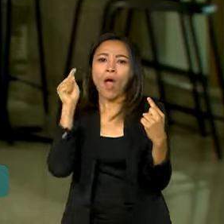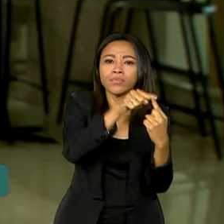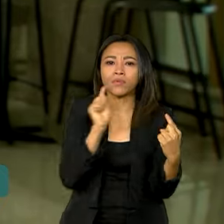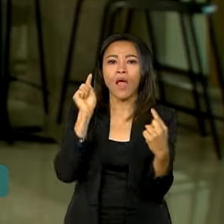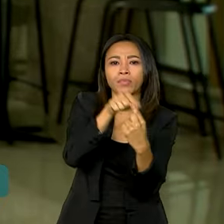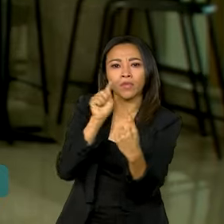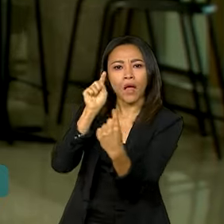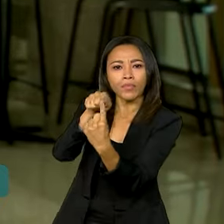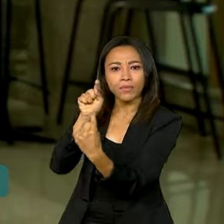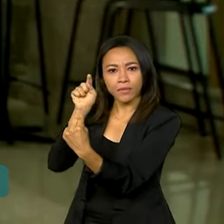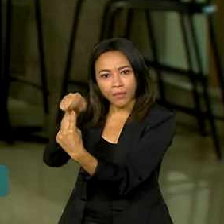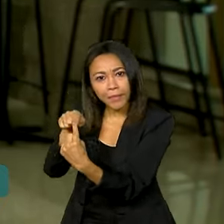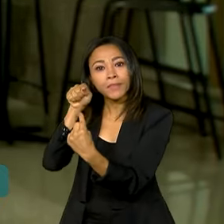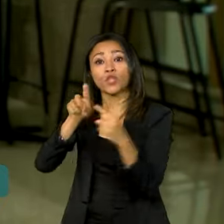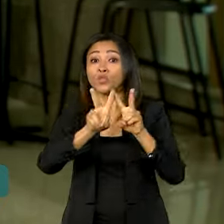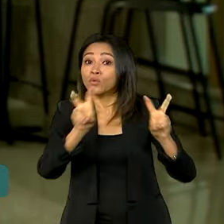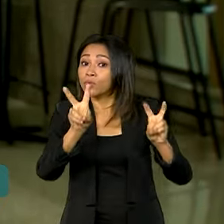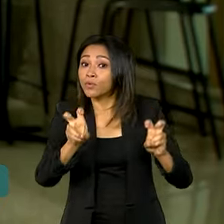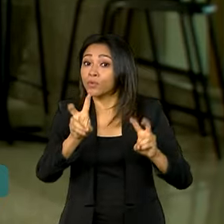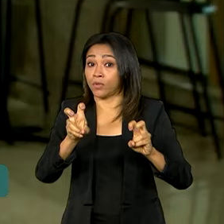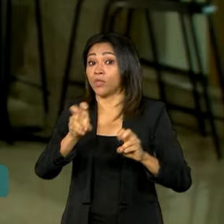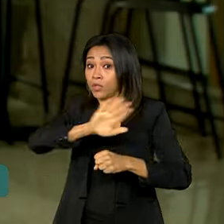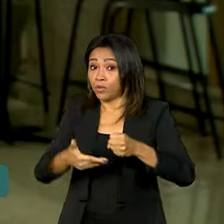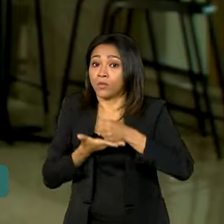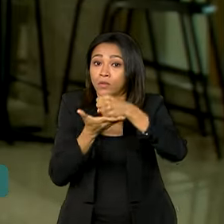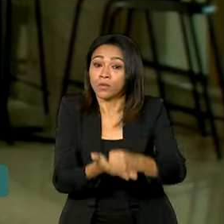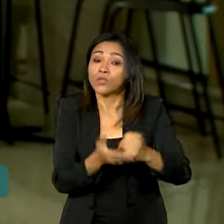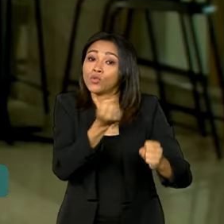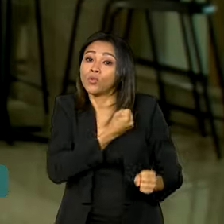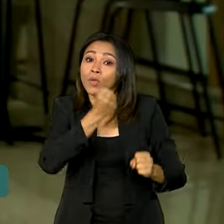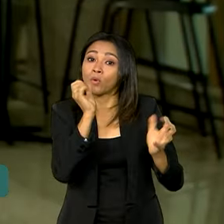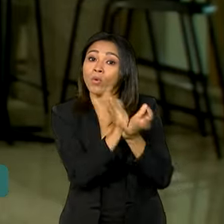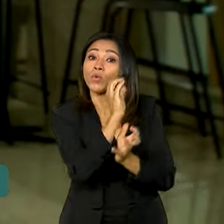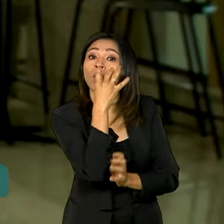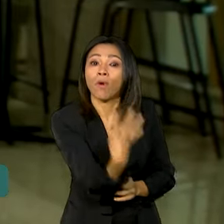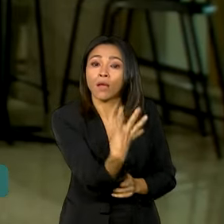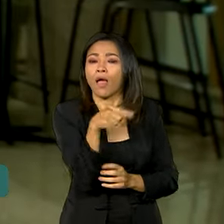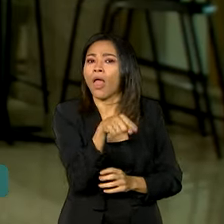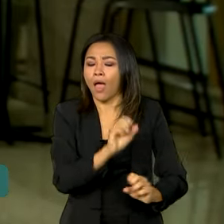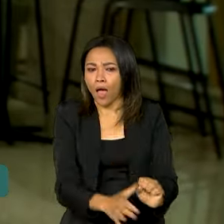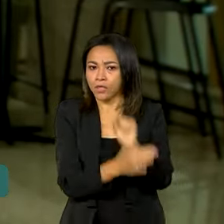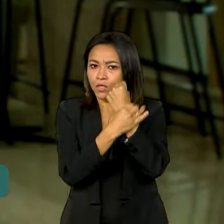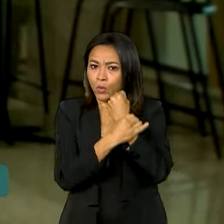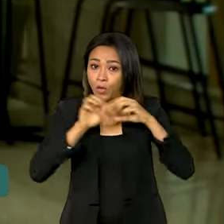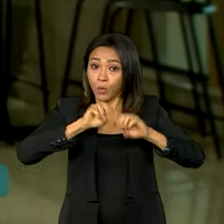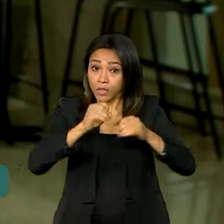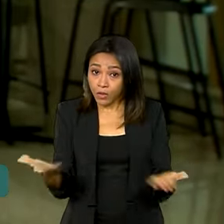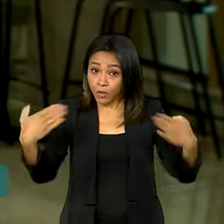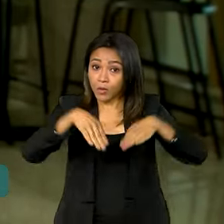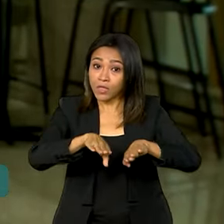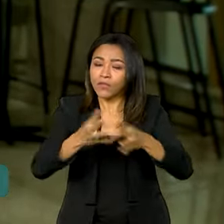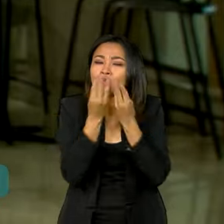Objetivo de Desenvolvimento Sustentável 4. Ele que busca garantir a educação inclusiva e de qualidade